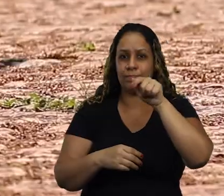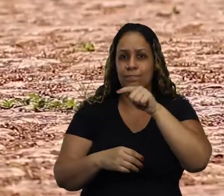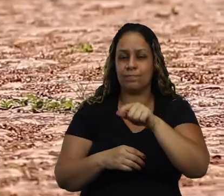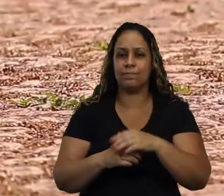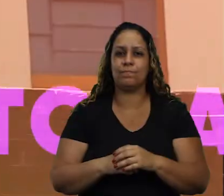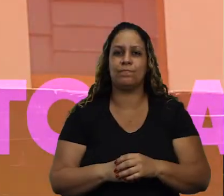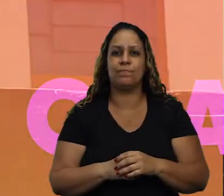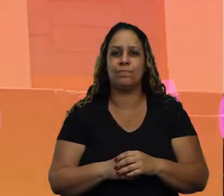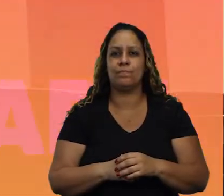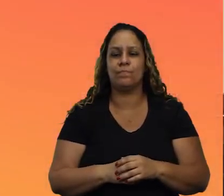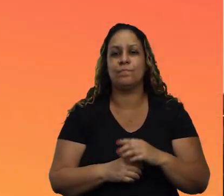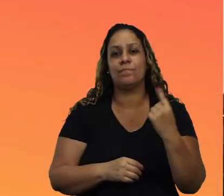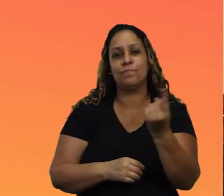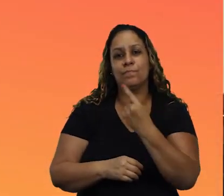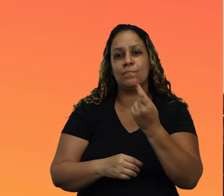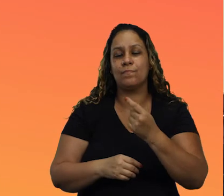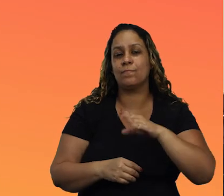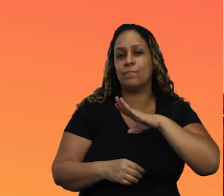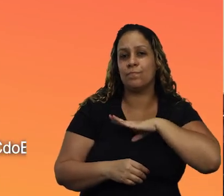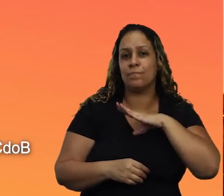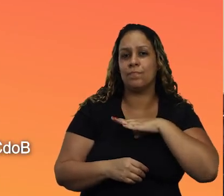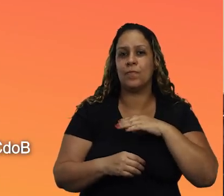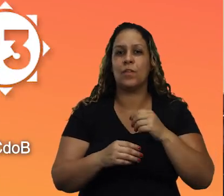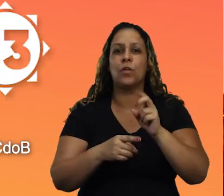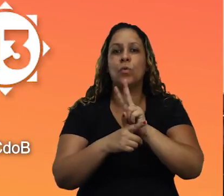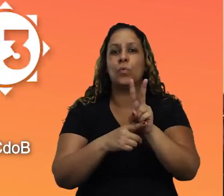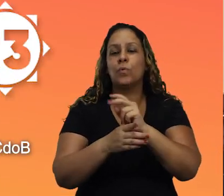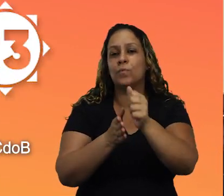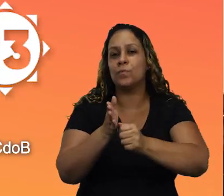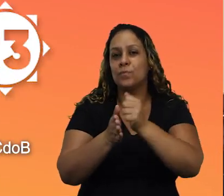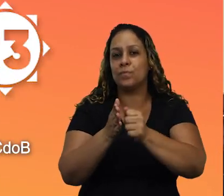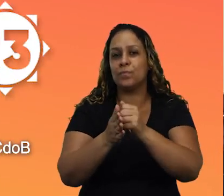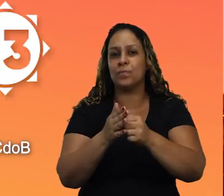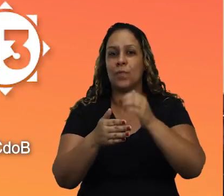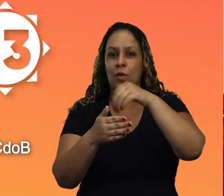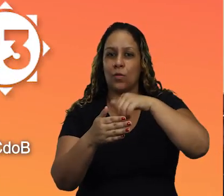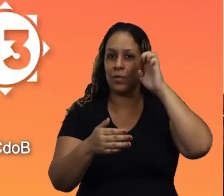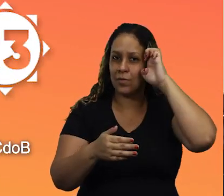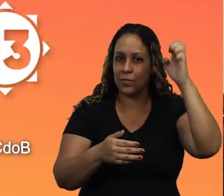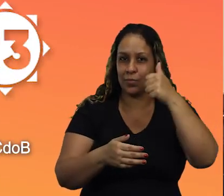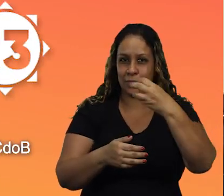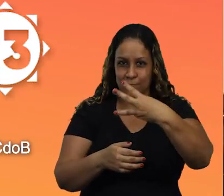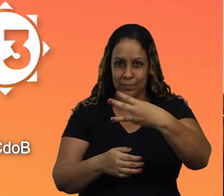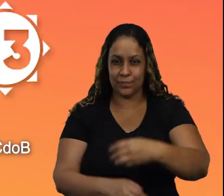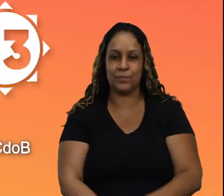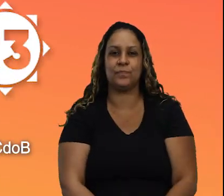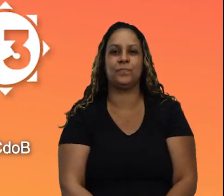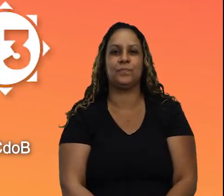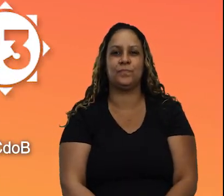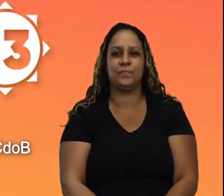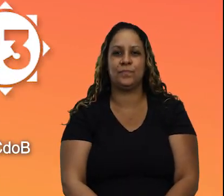É o rião de toda a cidade. Comunicação cuidando de Araraquara. PT, PSD, Solidariedade, PSC, PP, PL e PCdoB.